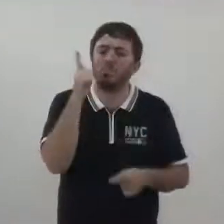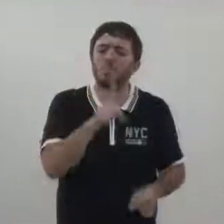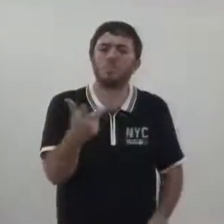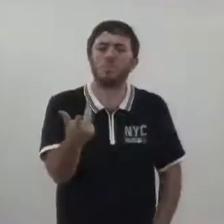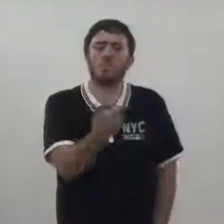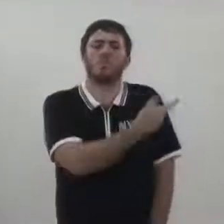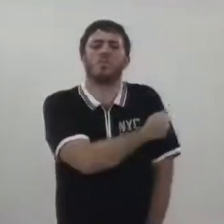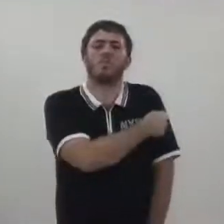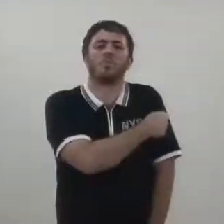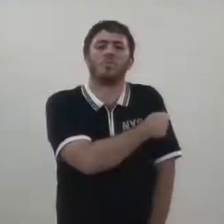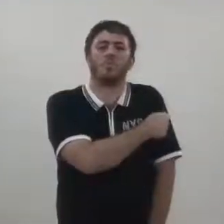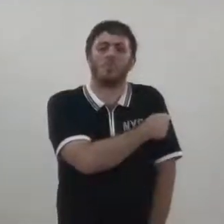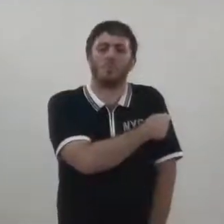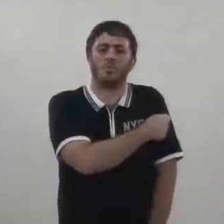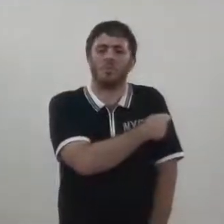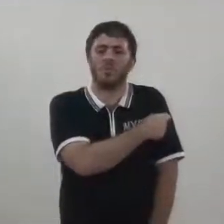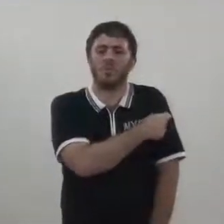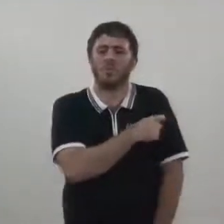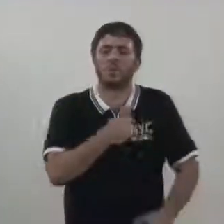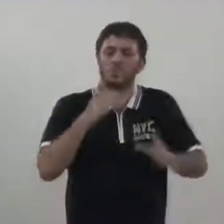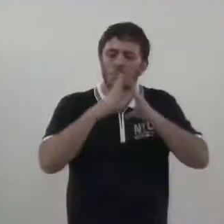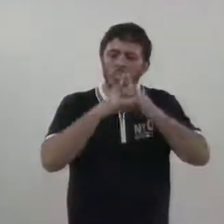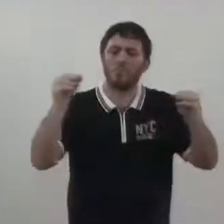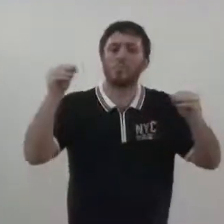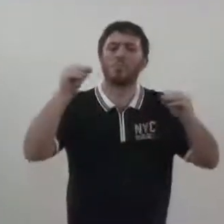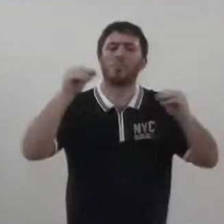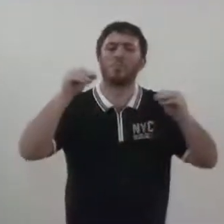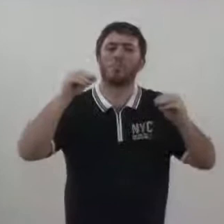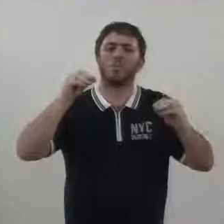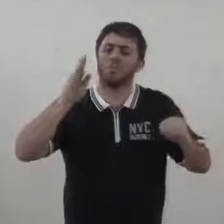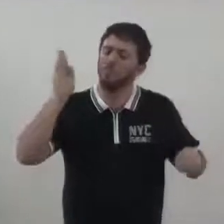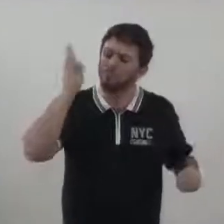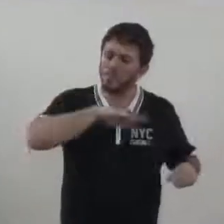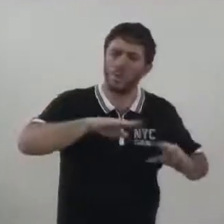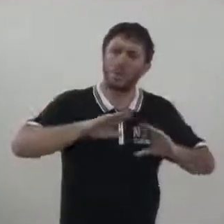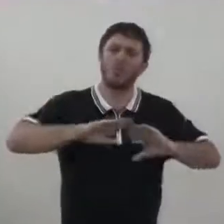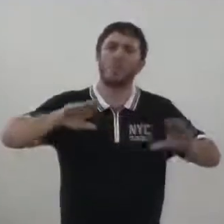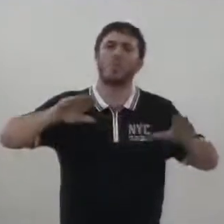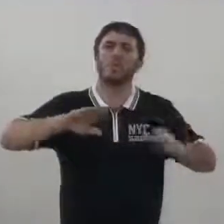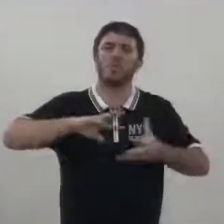que estirpe esse mal que assola o mundo todo.